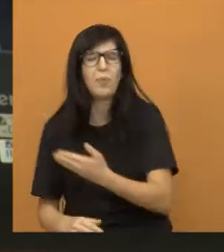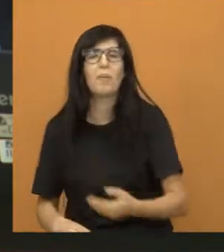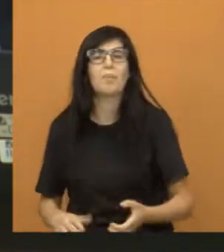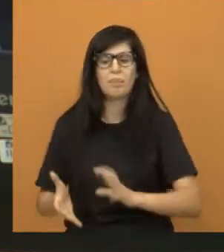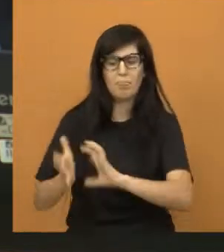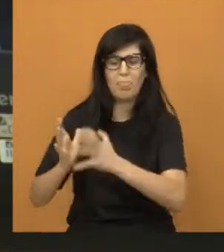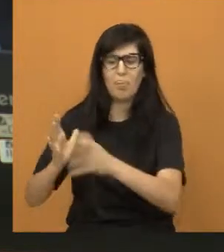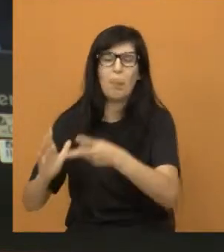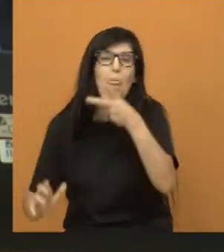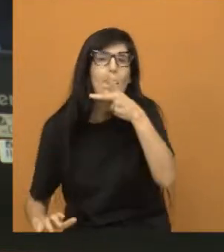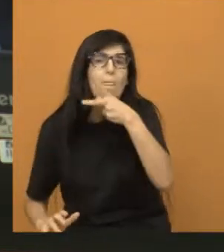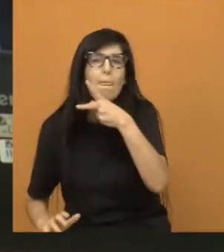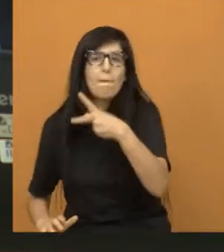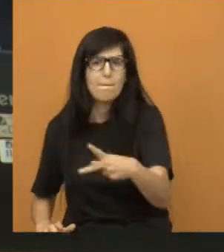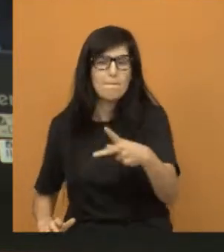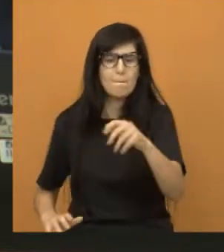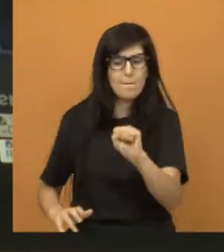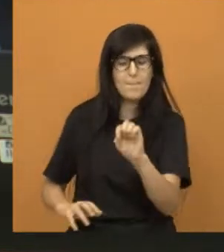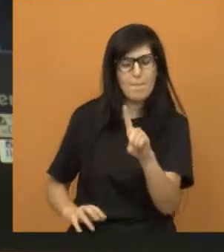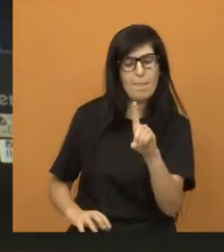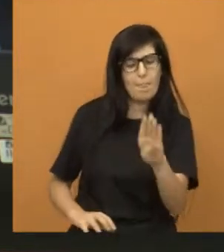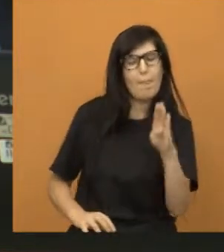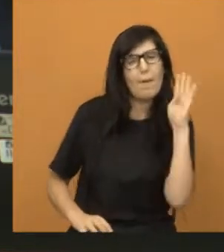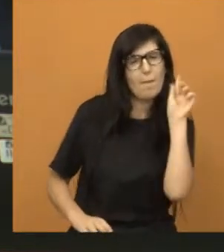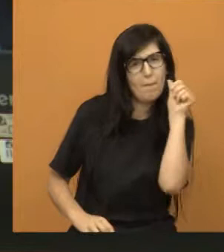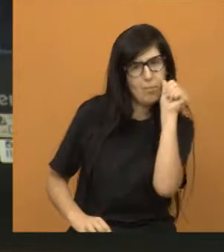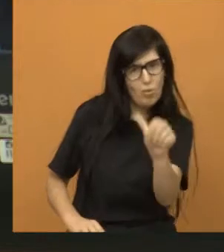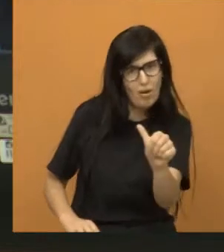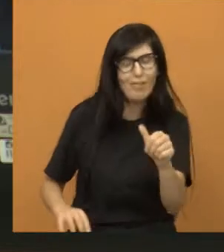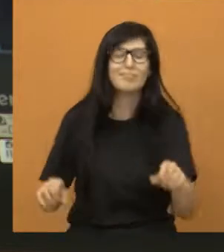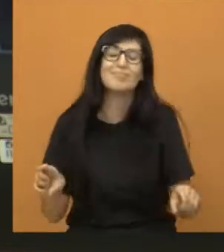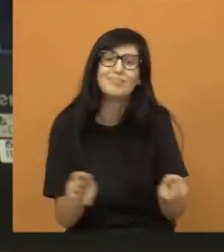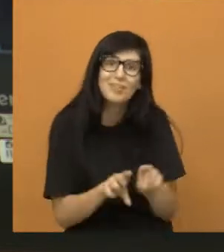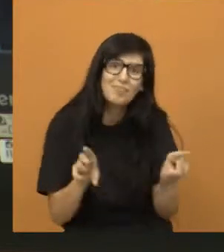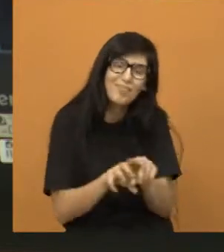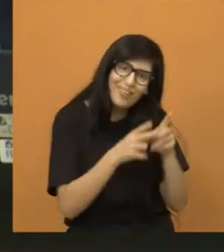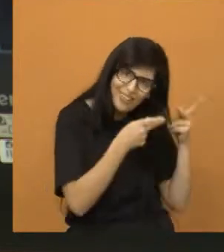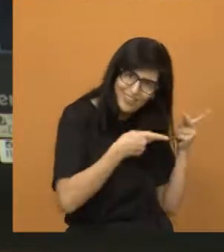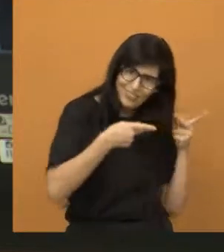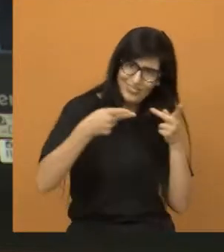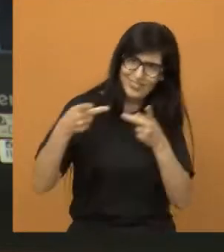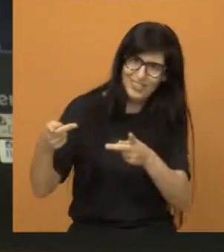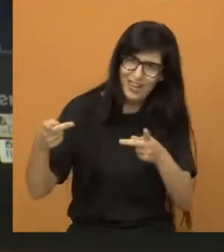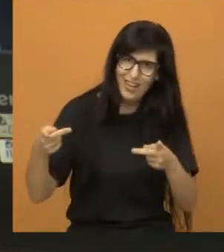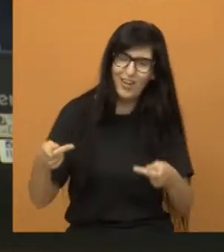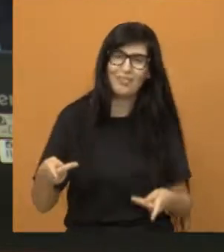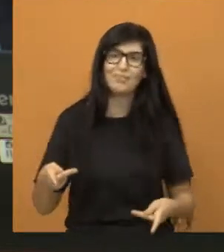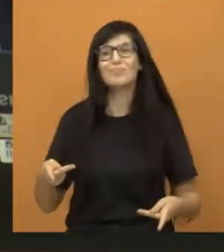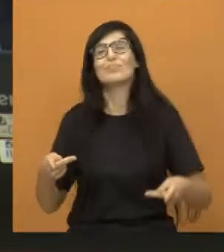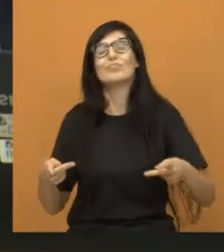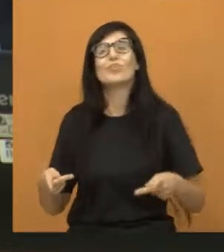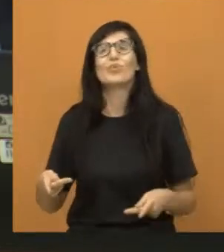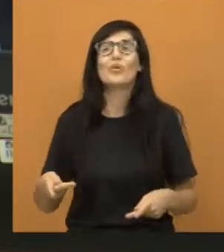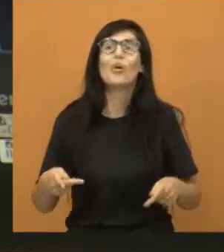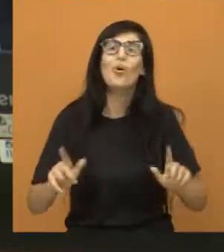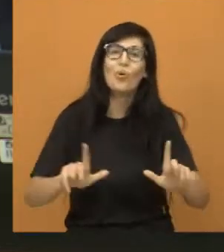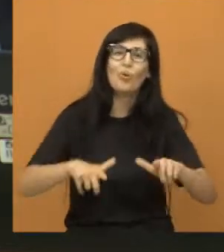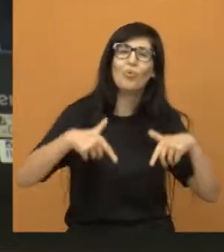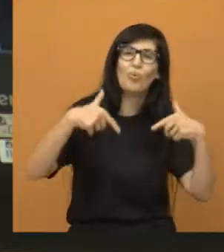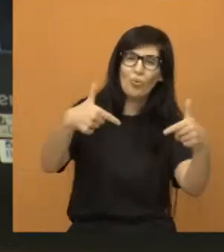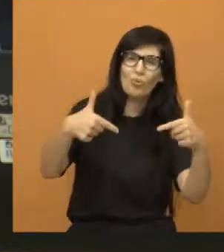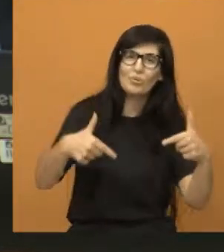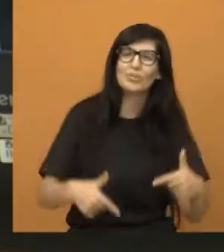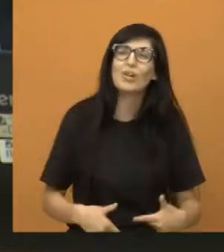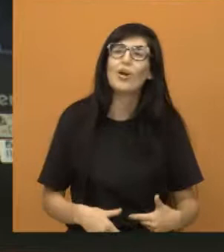e a preocupação de todos esses movimentos. Também eu fui visitar o movimento do coletivo NAND, que daí